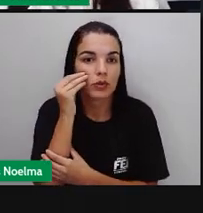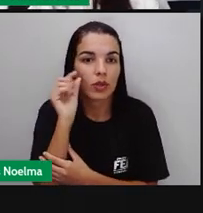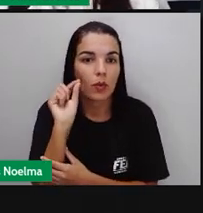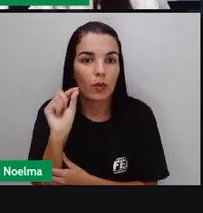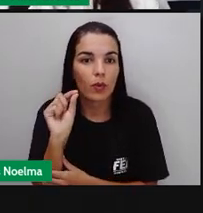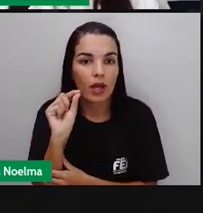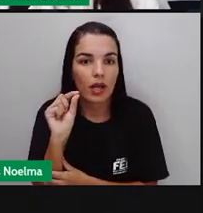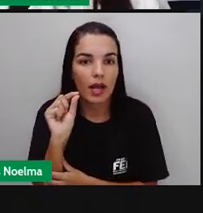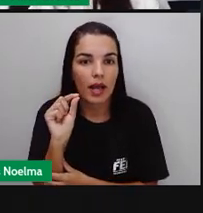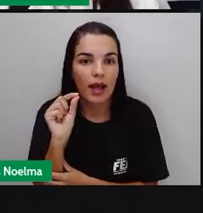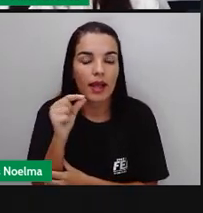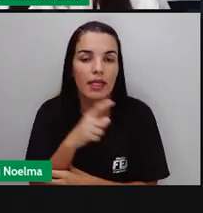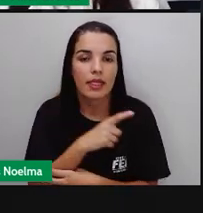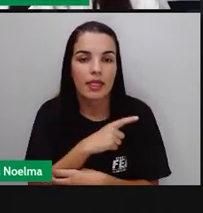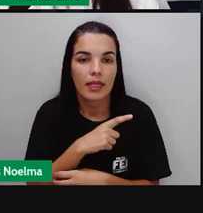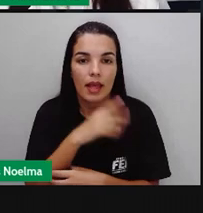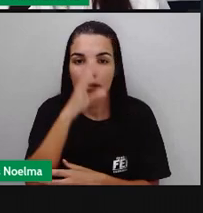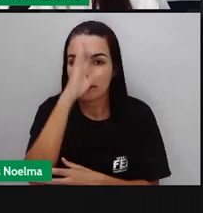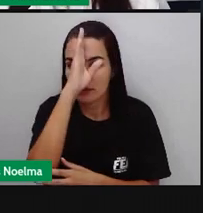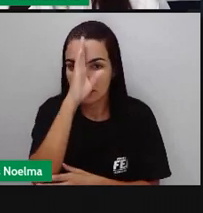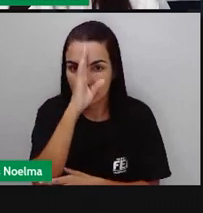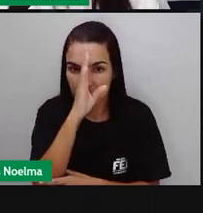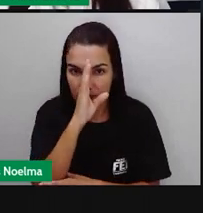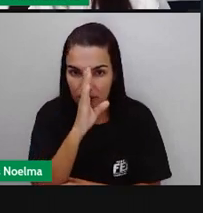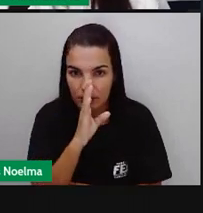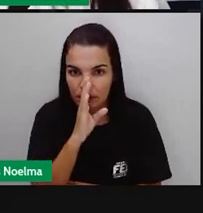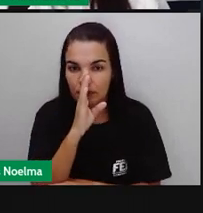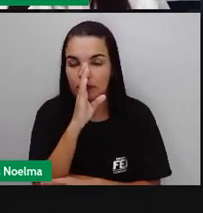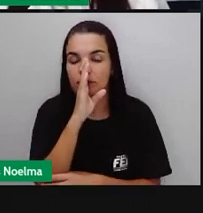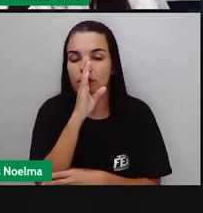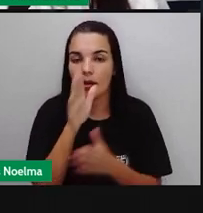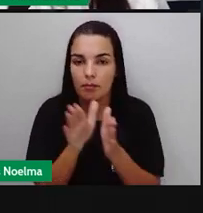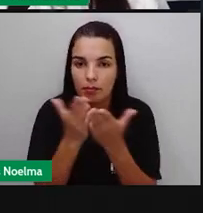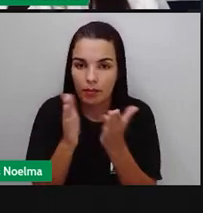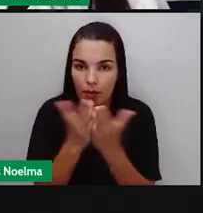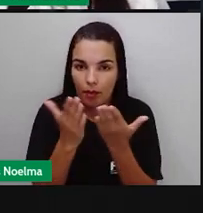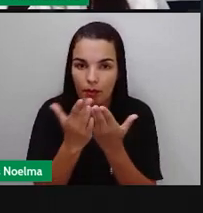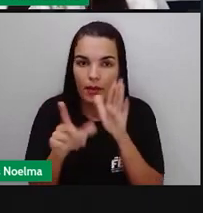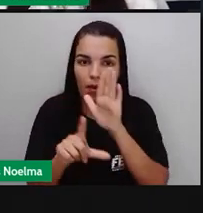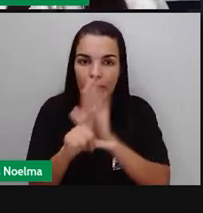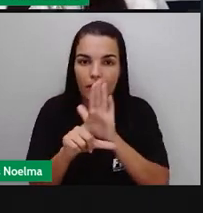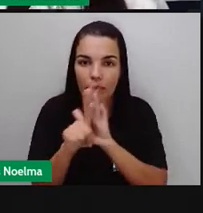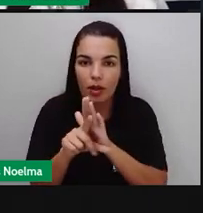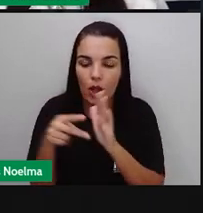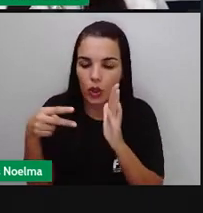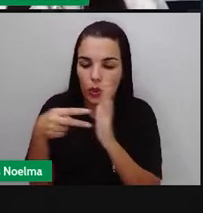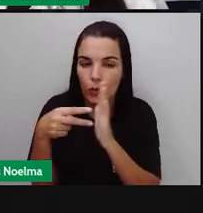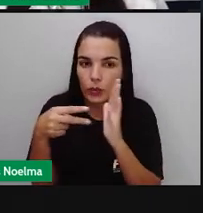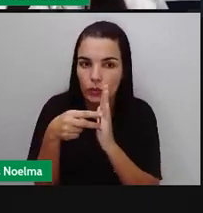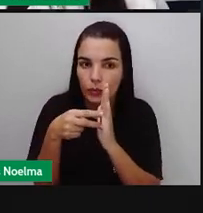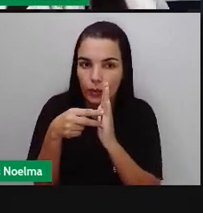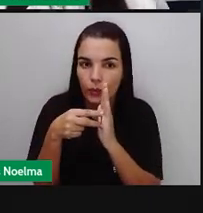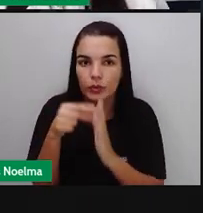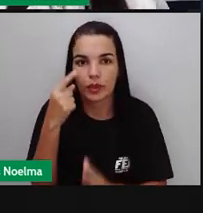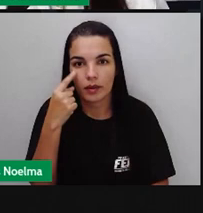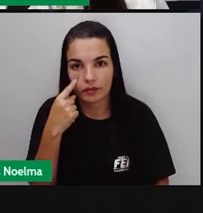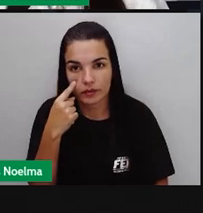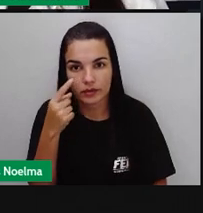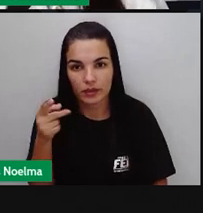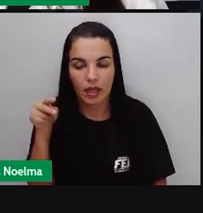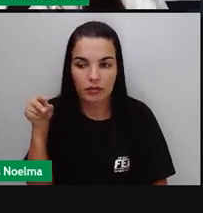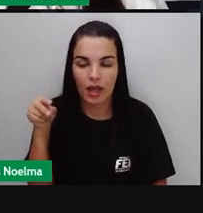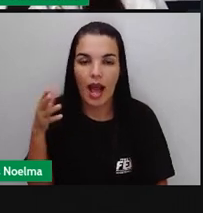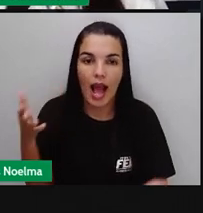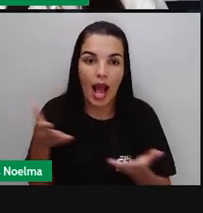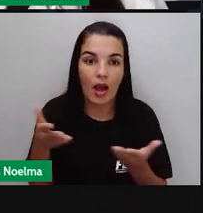os reconhecidamente pobres na forma da lei. Dois pontos. Certo? A gente vai